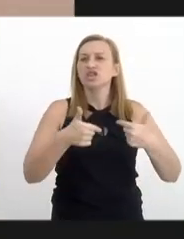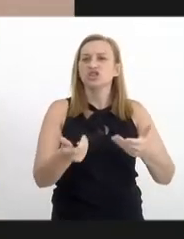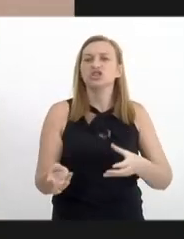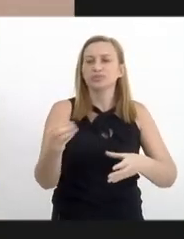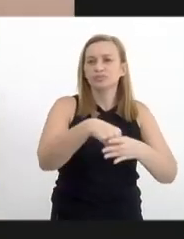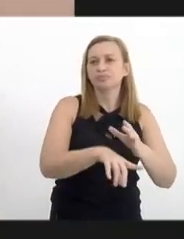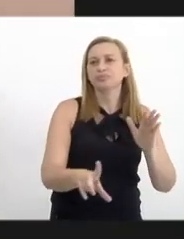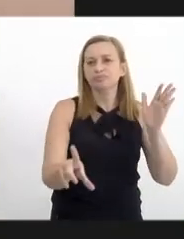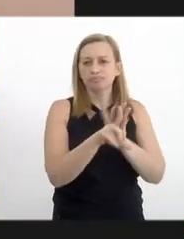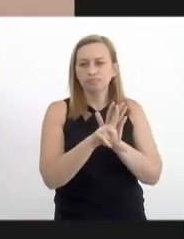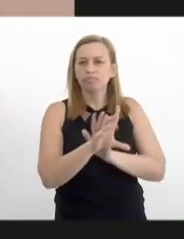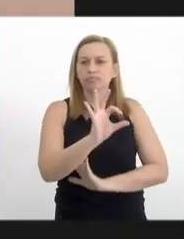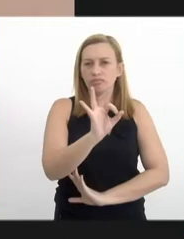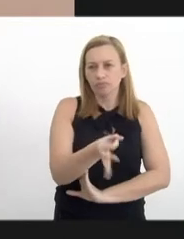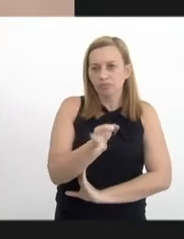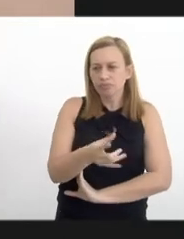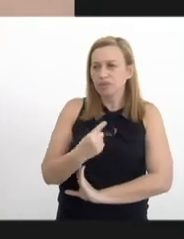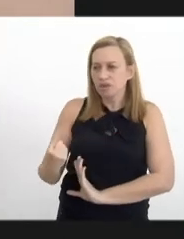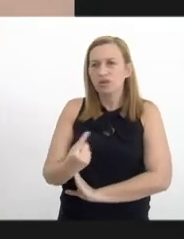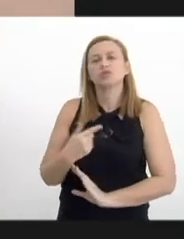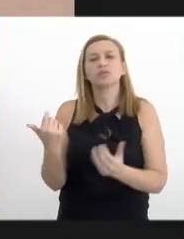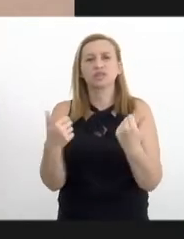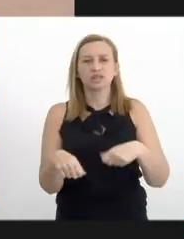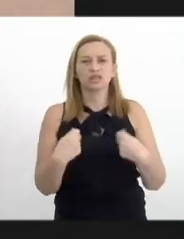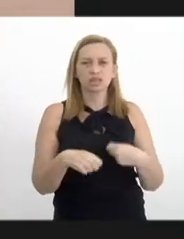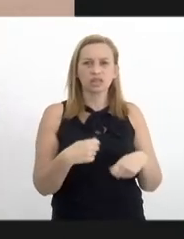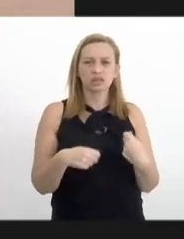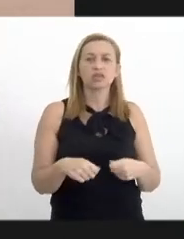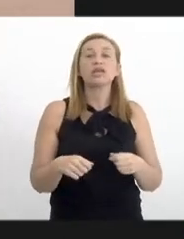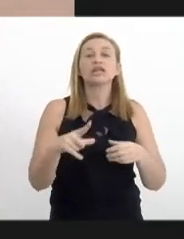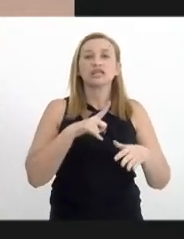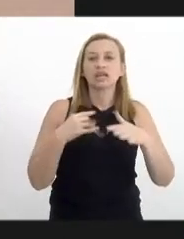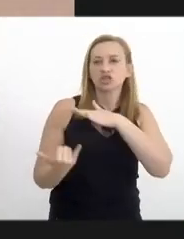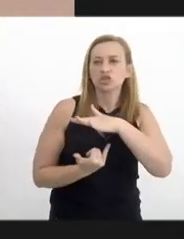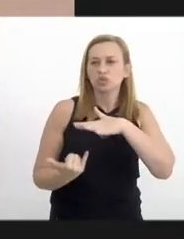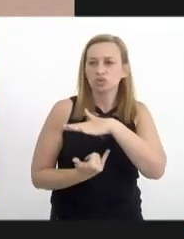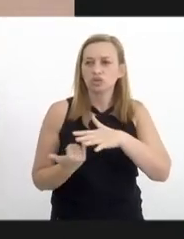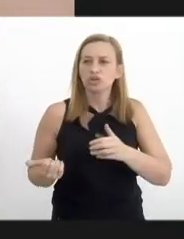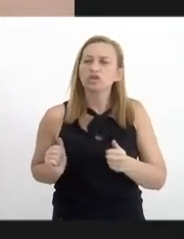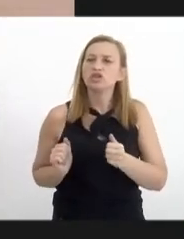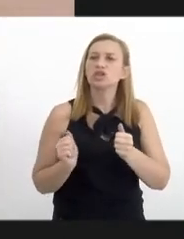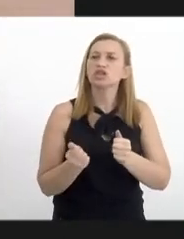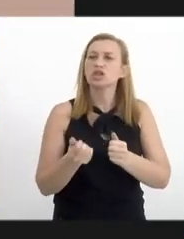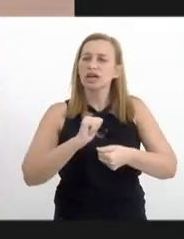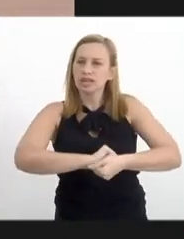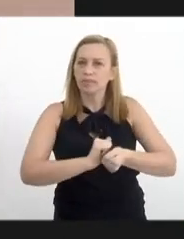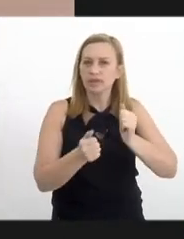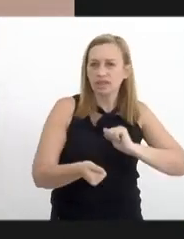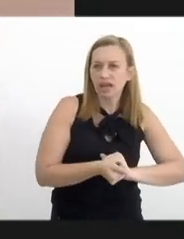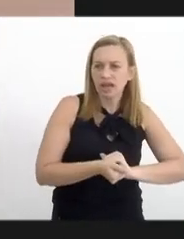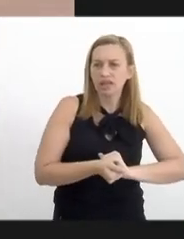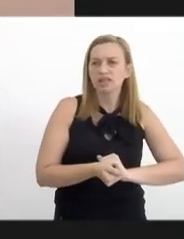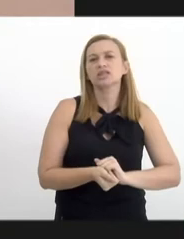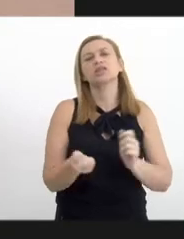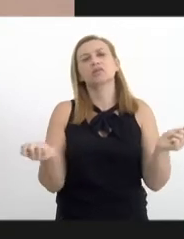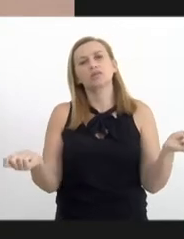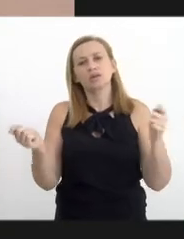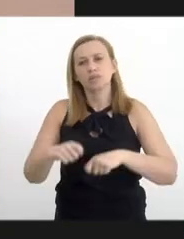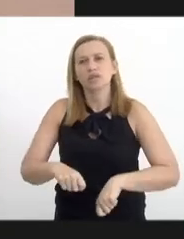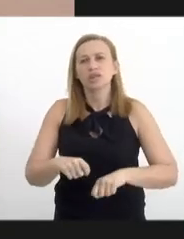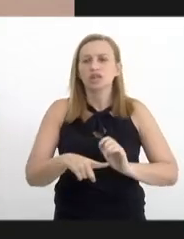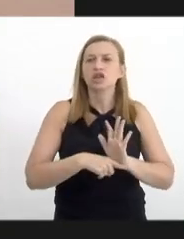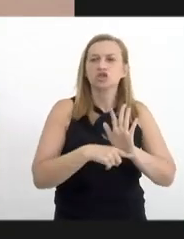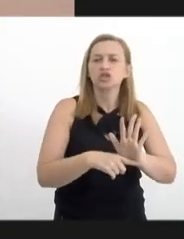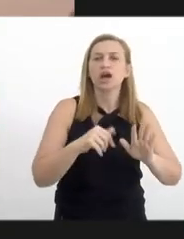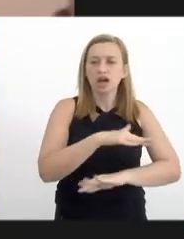é o que a gente, de fato, precisa. Ter instituições que estejam habilitadas e que sejam capazes de atender